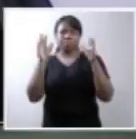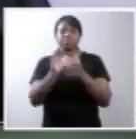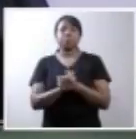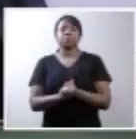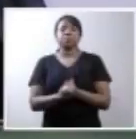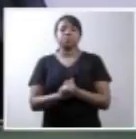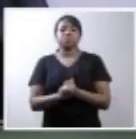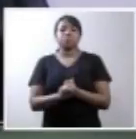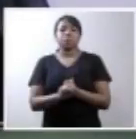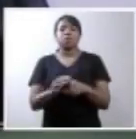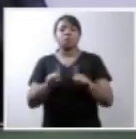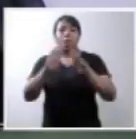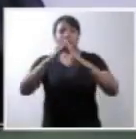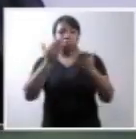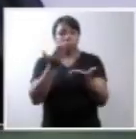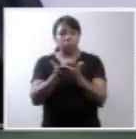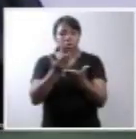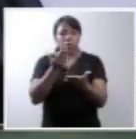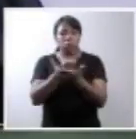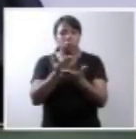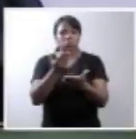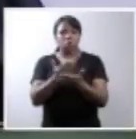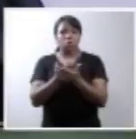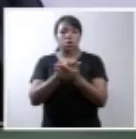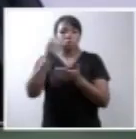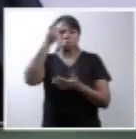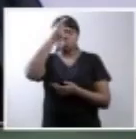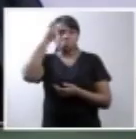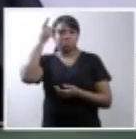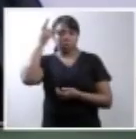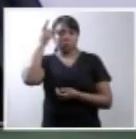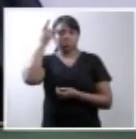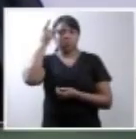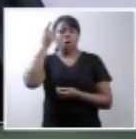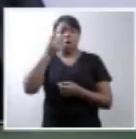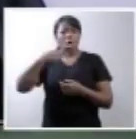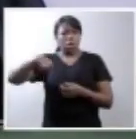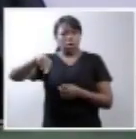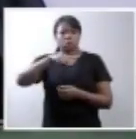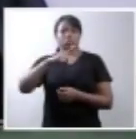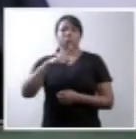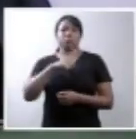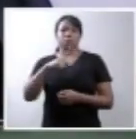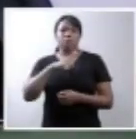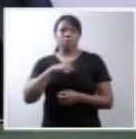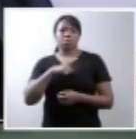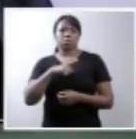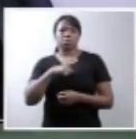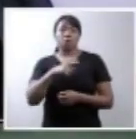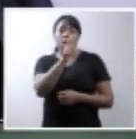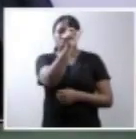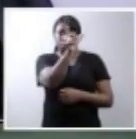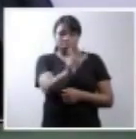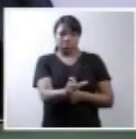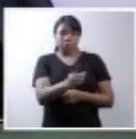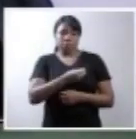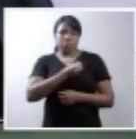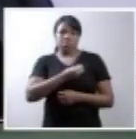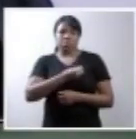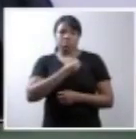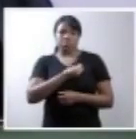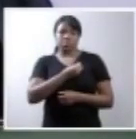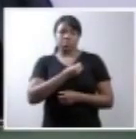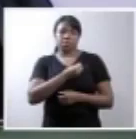Da escola de gente, nós temos a presença da